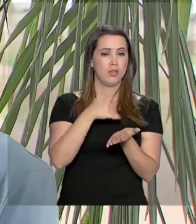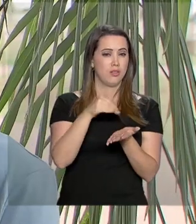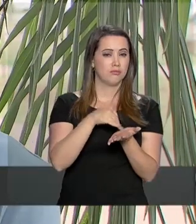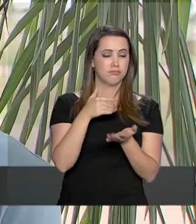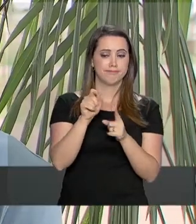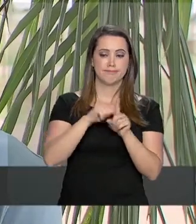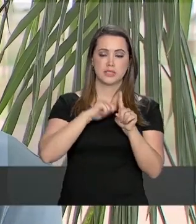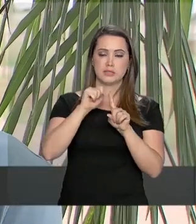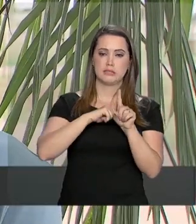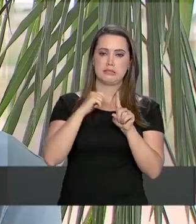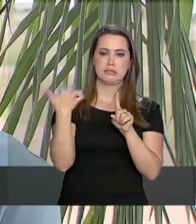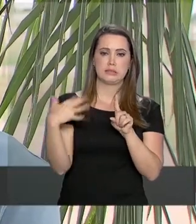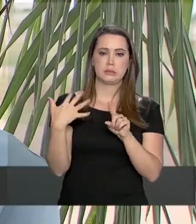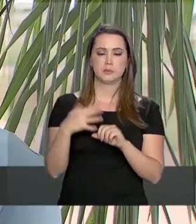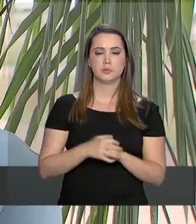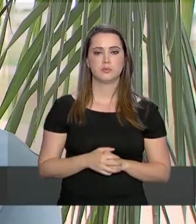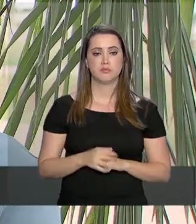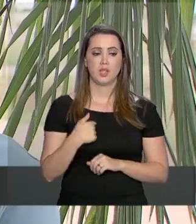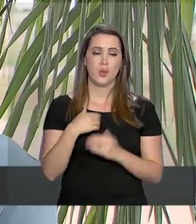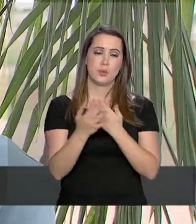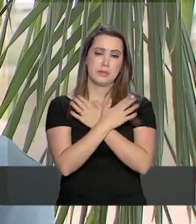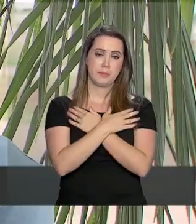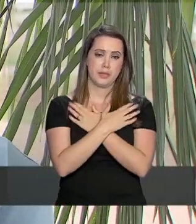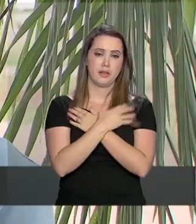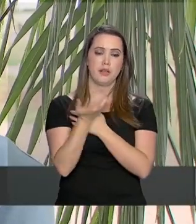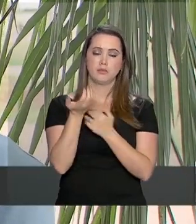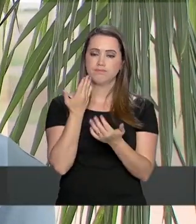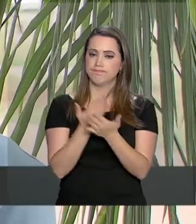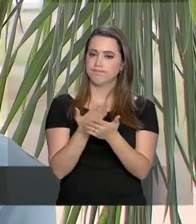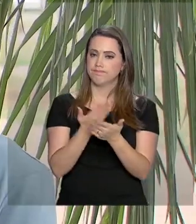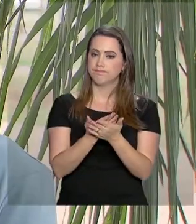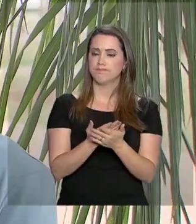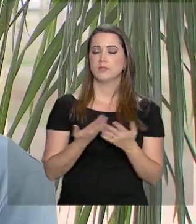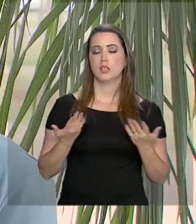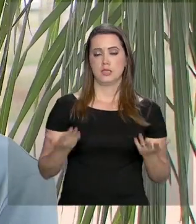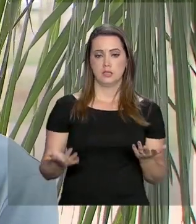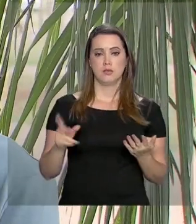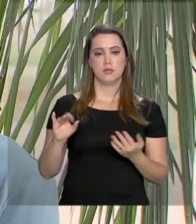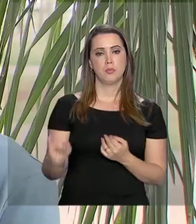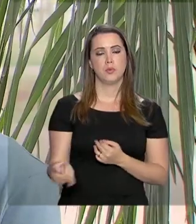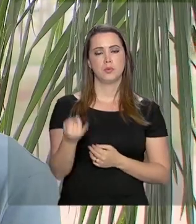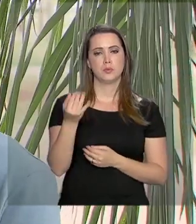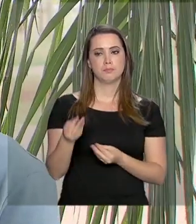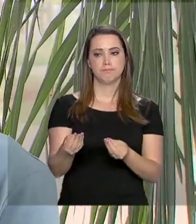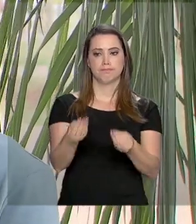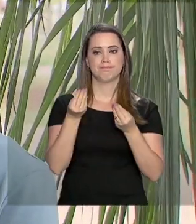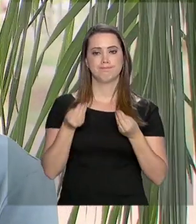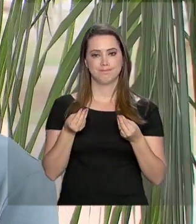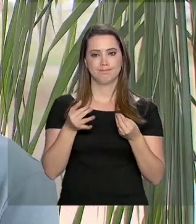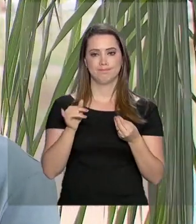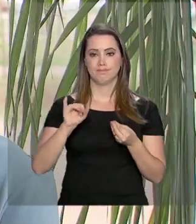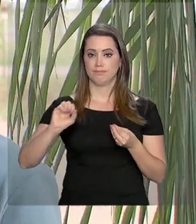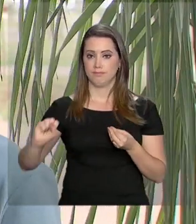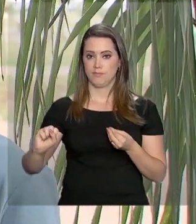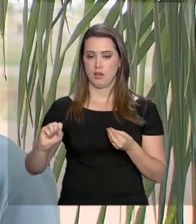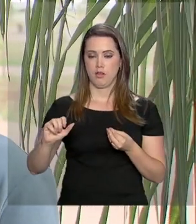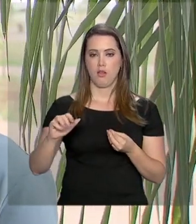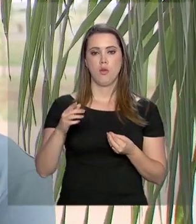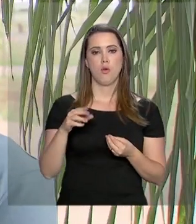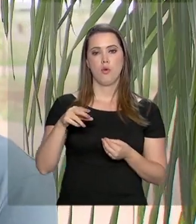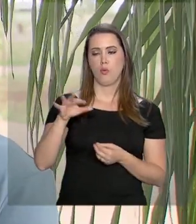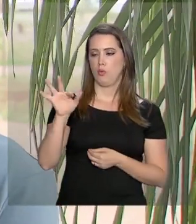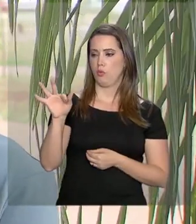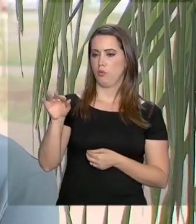encontrava desempregado, então eu queria estudar de alguma forma. E a oportunidade veio com o FIES. O